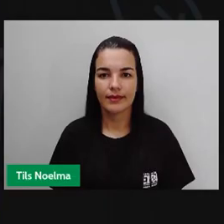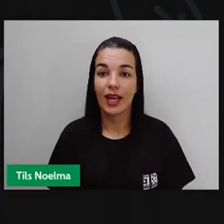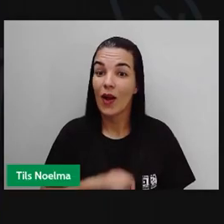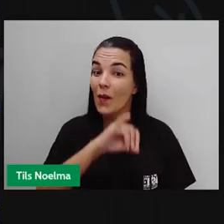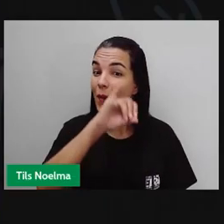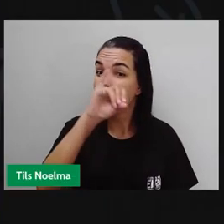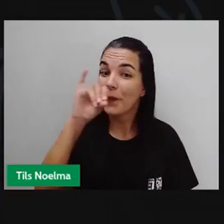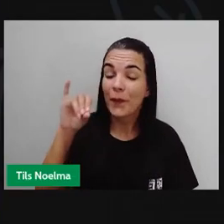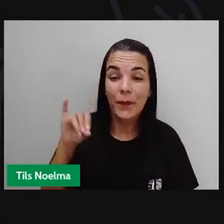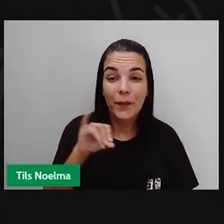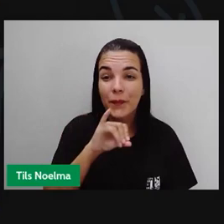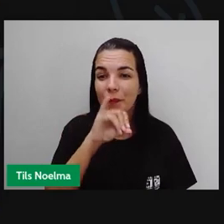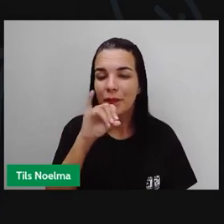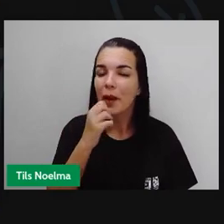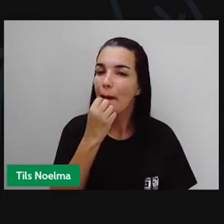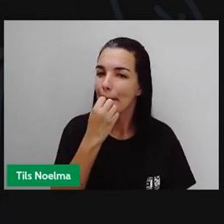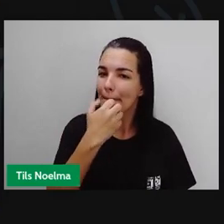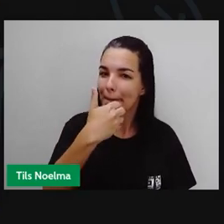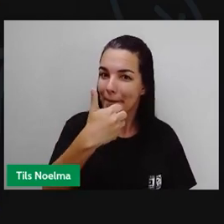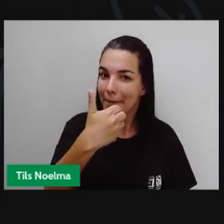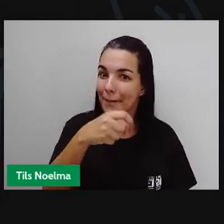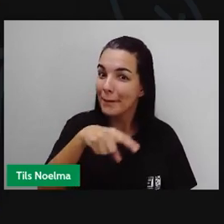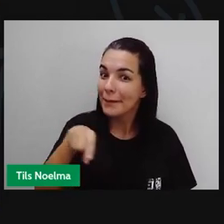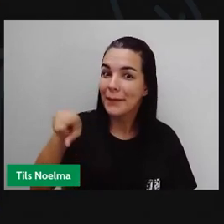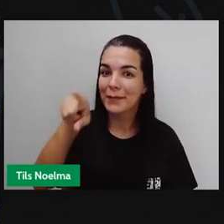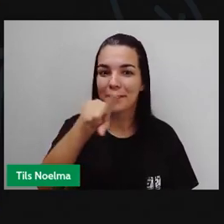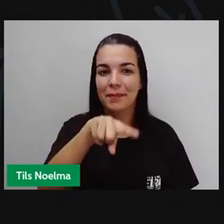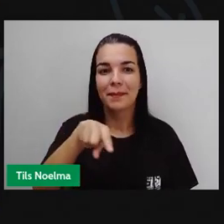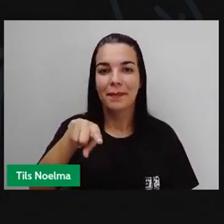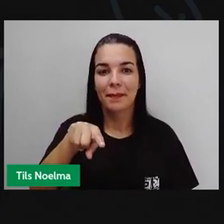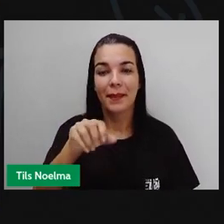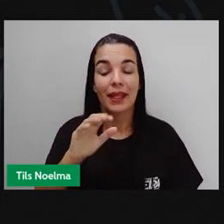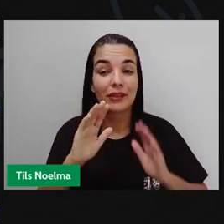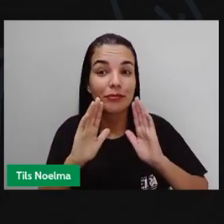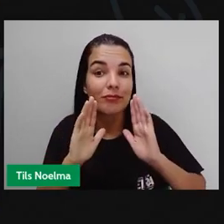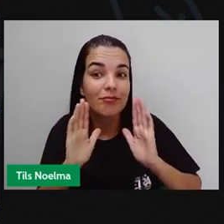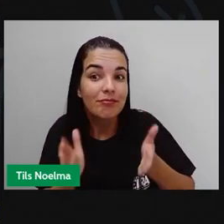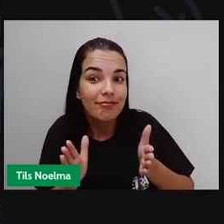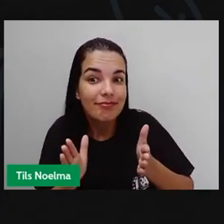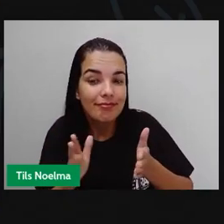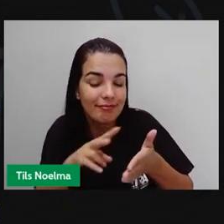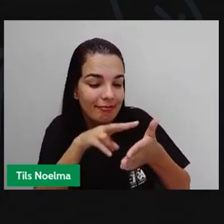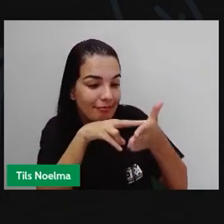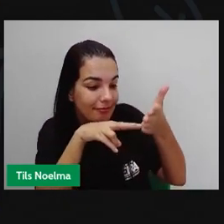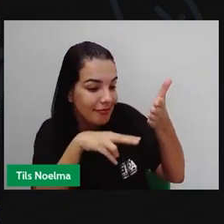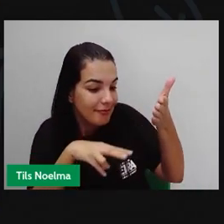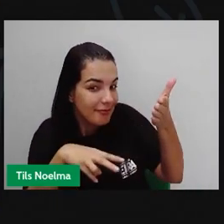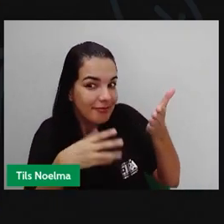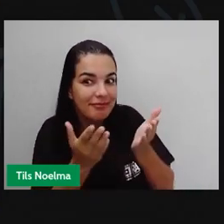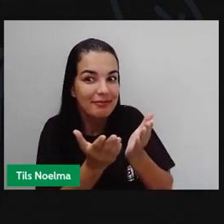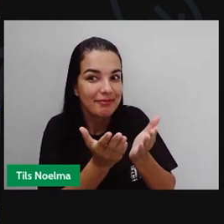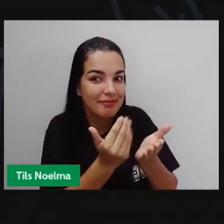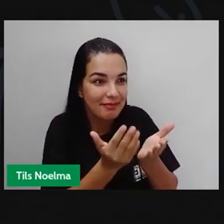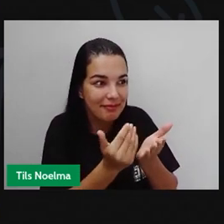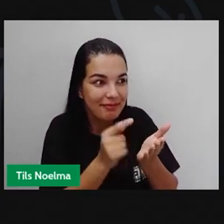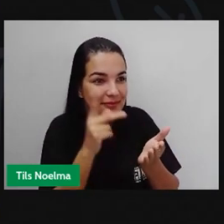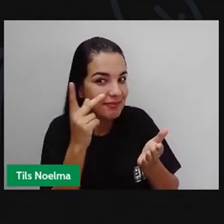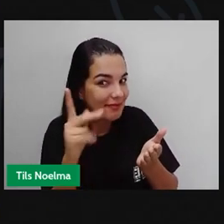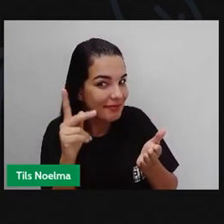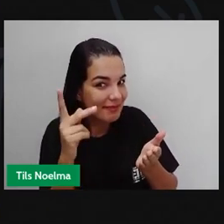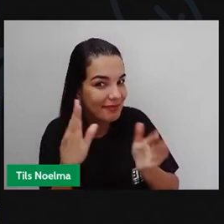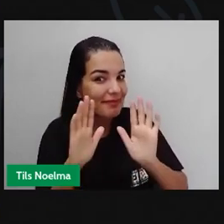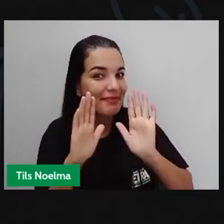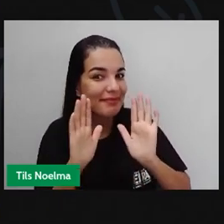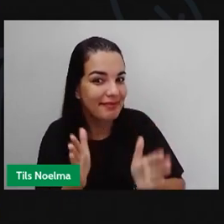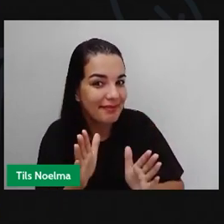Olá, meus amores, tudo bem com vocês? E aí, já leram o livro aí que a Pró propôs para